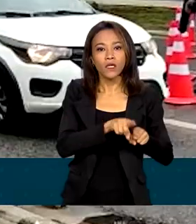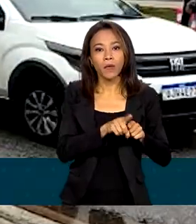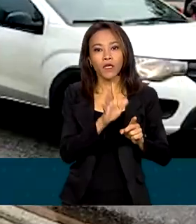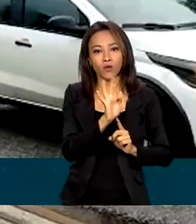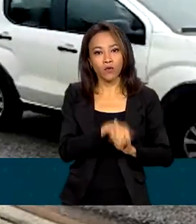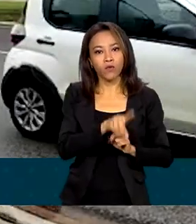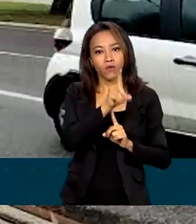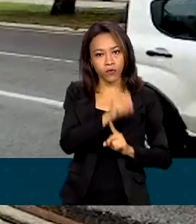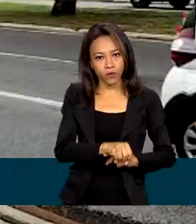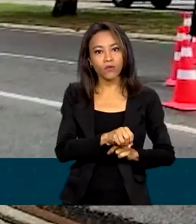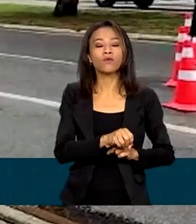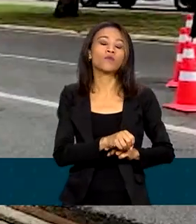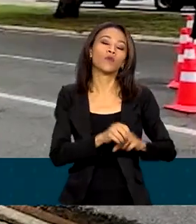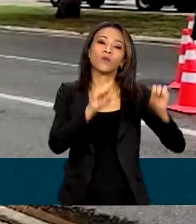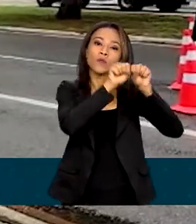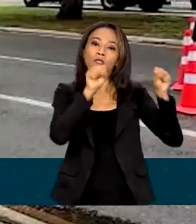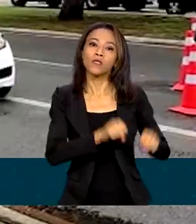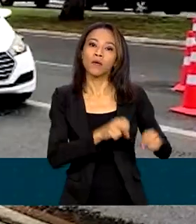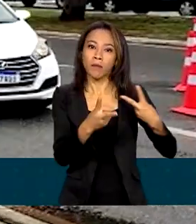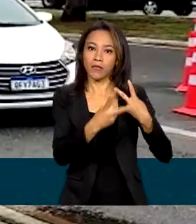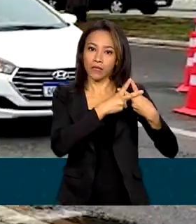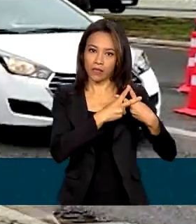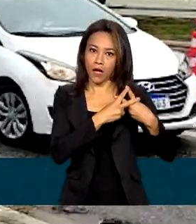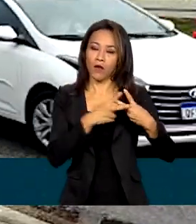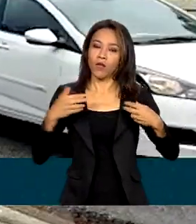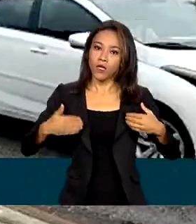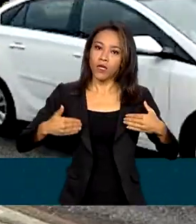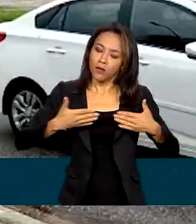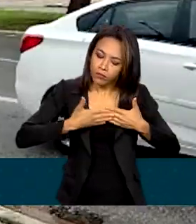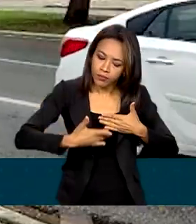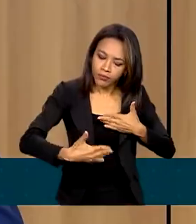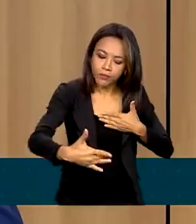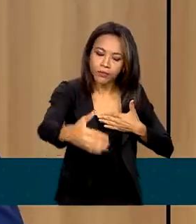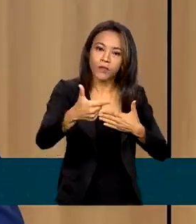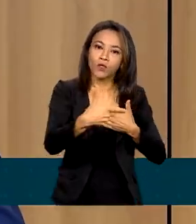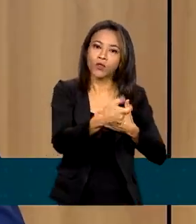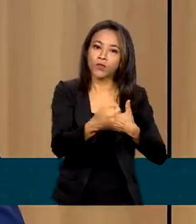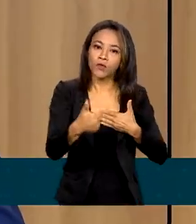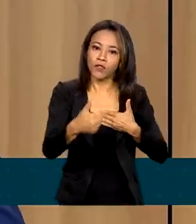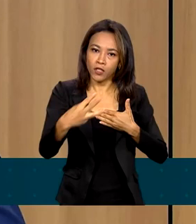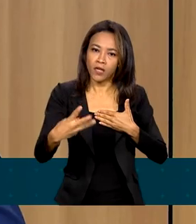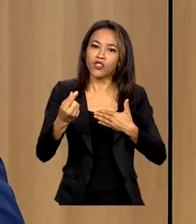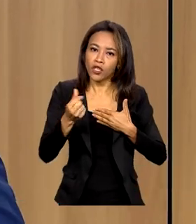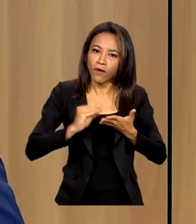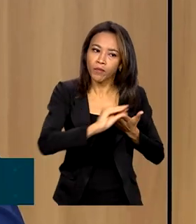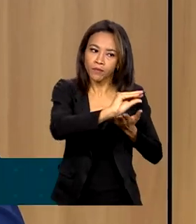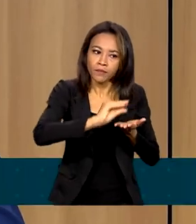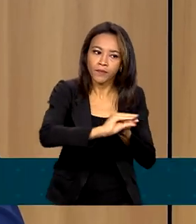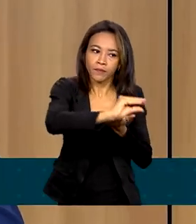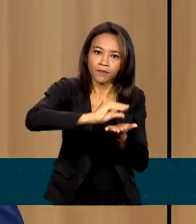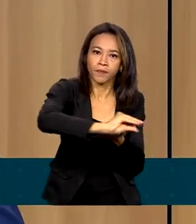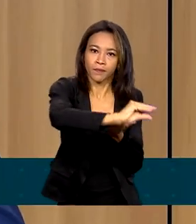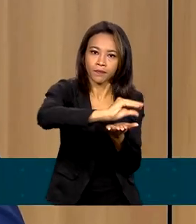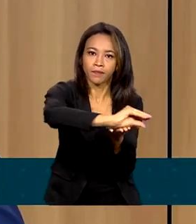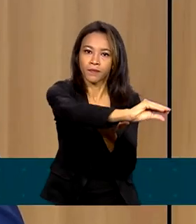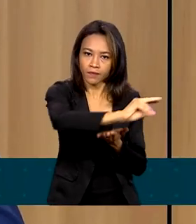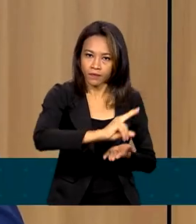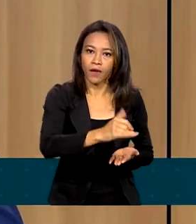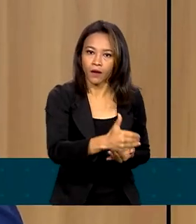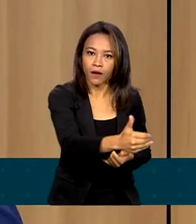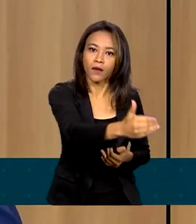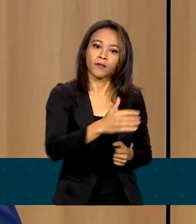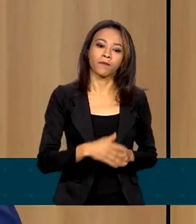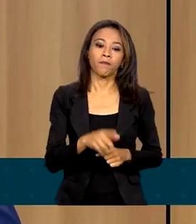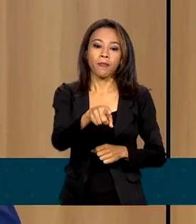Nacional e serão liberados ao longo de 2023. Até agora não há nenhum indicador de extrapolação